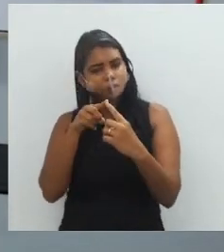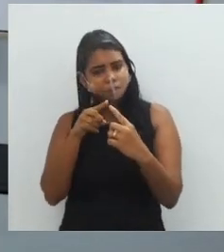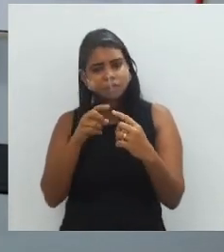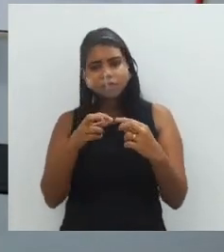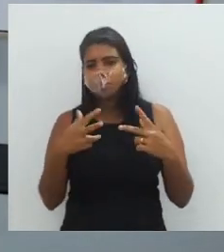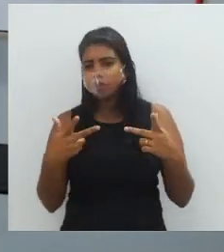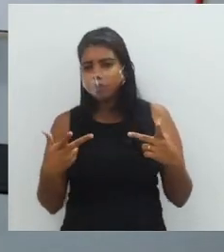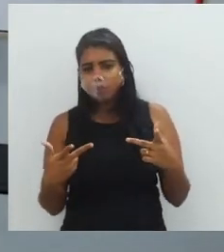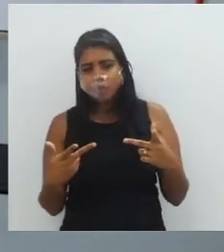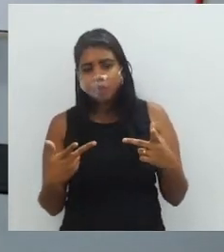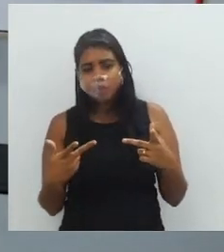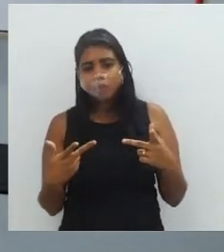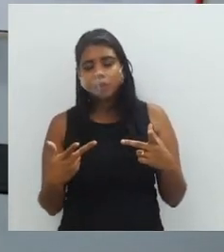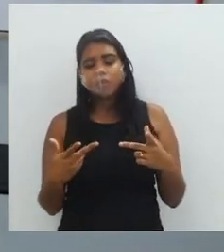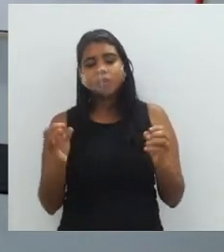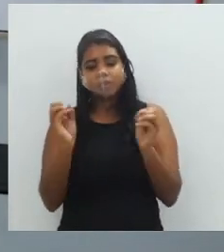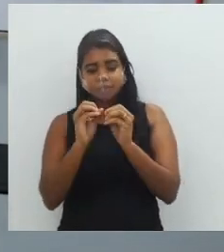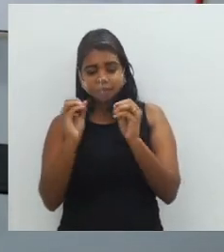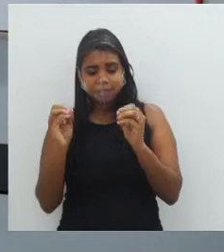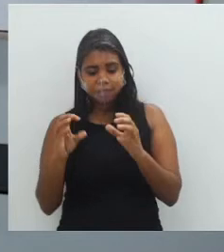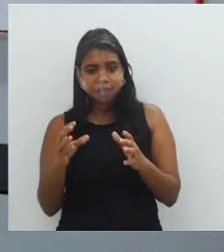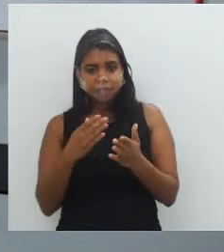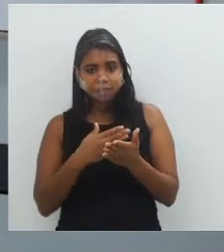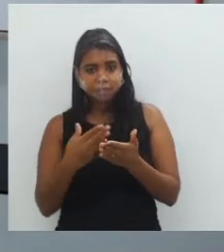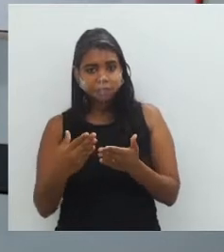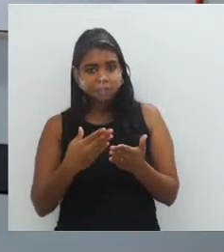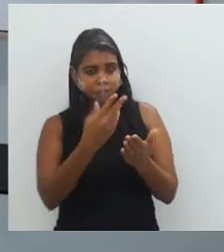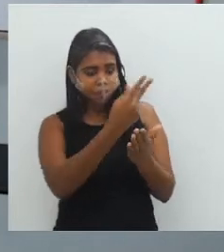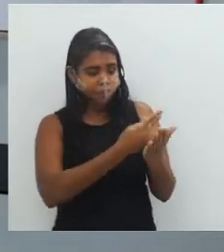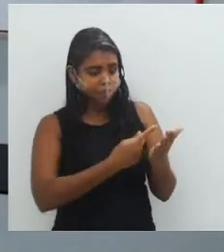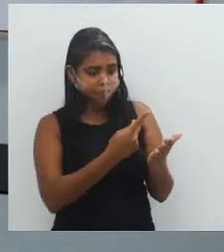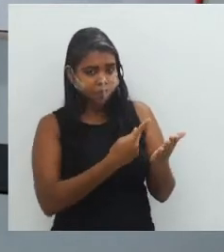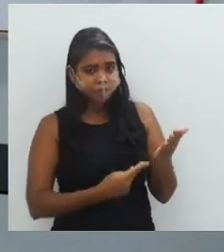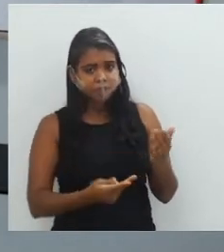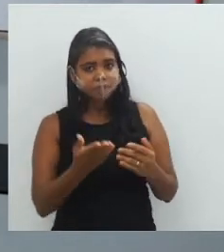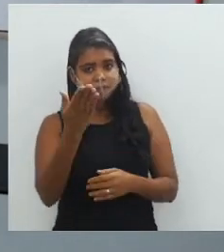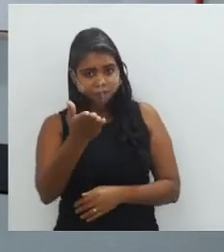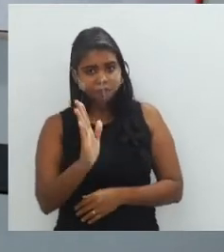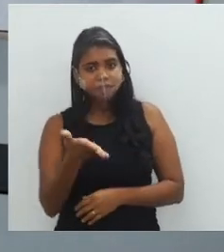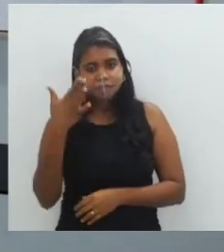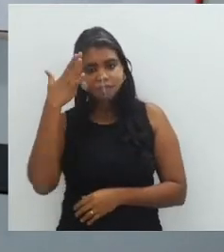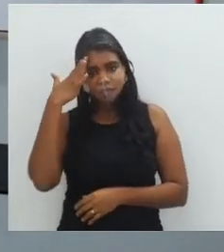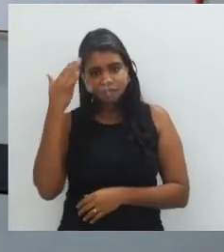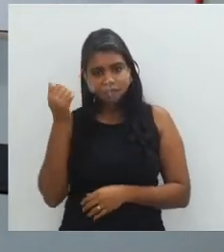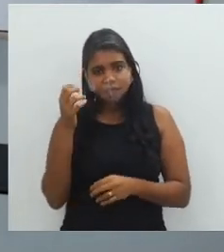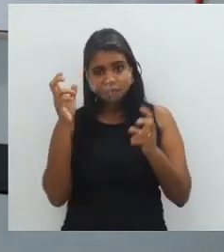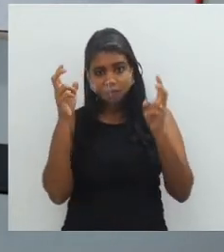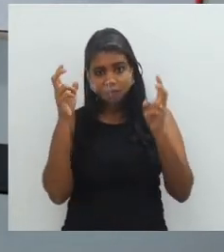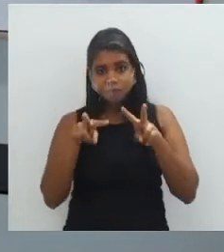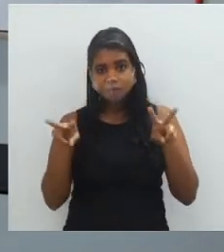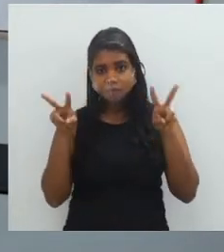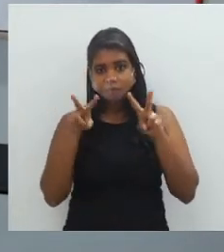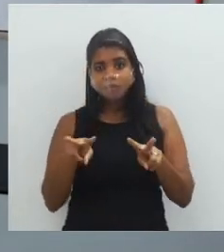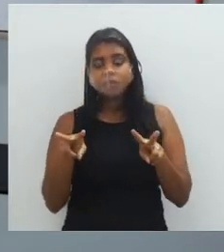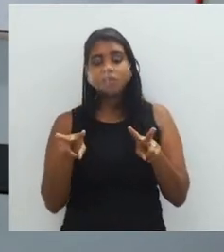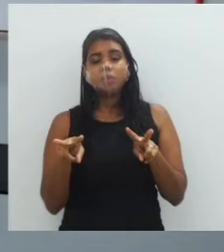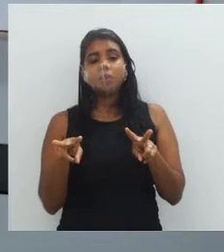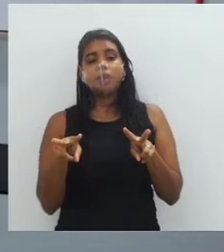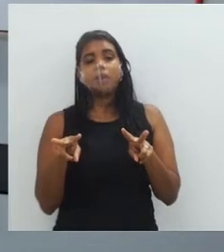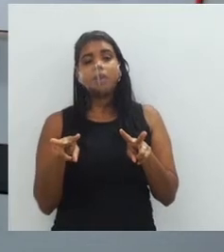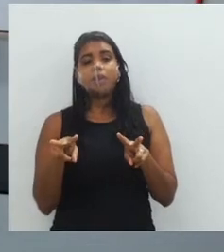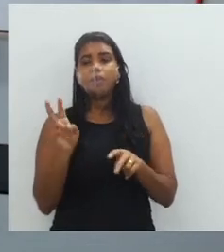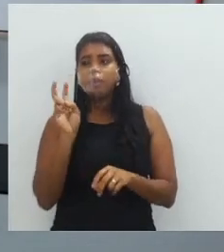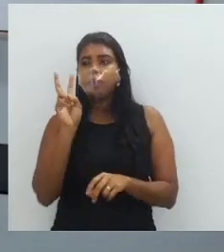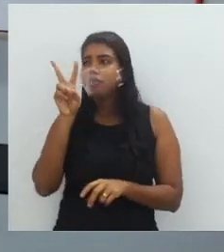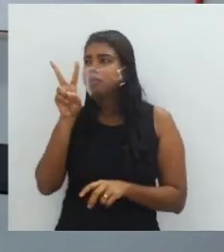uma composição, como a gente já falou aqui também em aula, vocês já sabem o que é uma composição visual. Então, o artista, ele vai